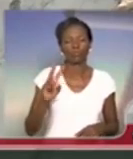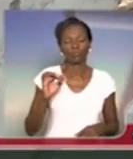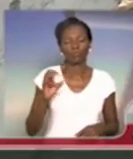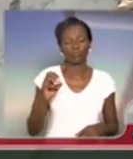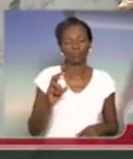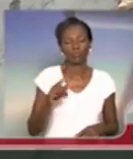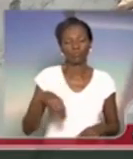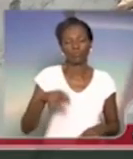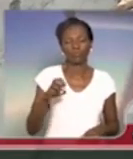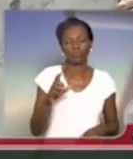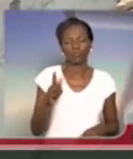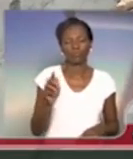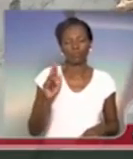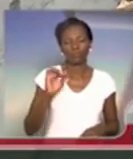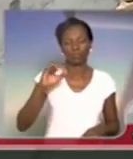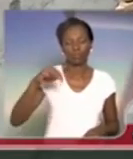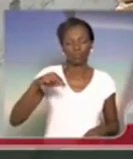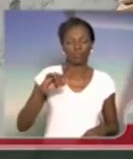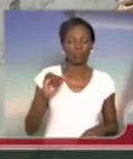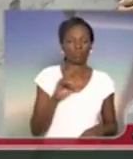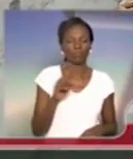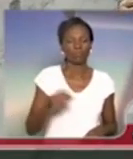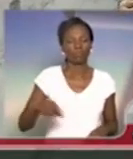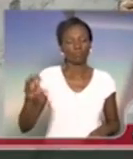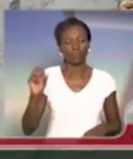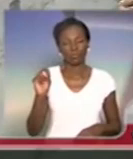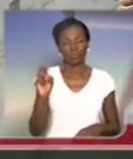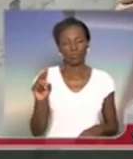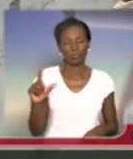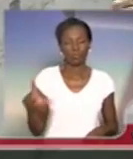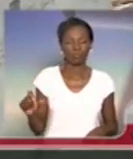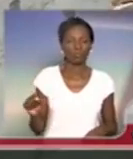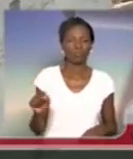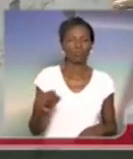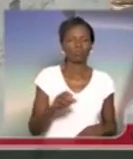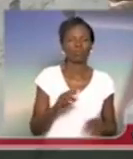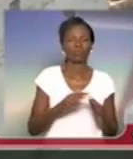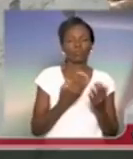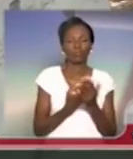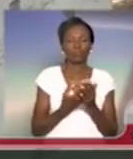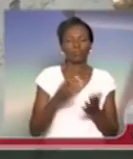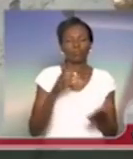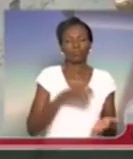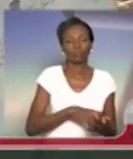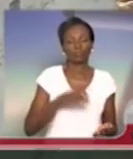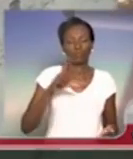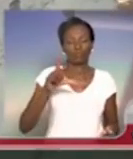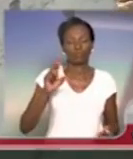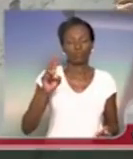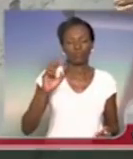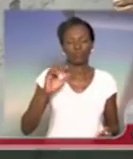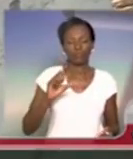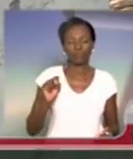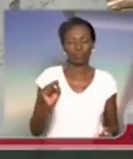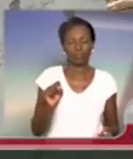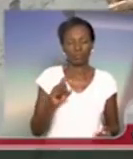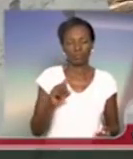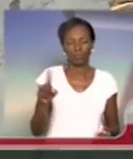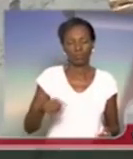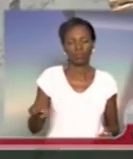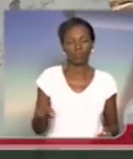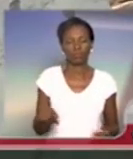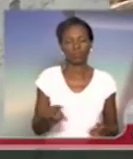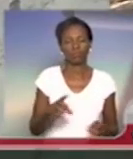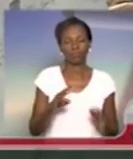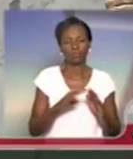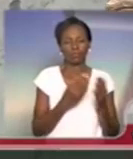A escola estadual João Coppe, que fica aqui no centro, na luz. A escola estadual Décio Délcio, de Souza